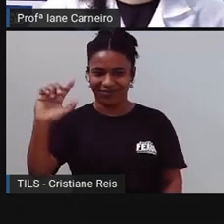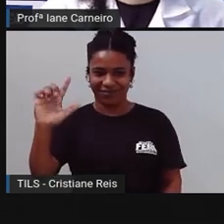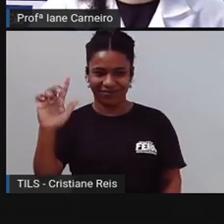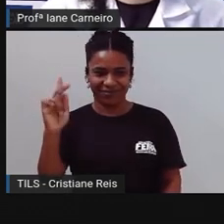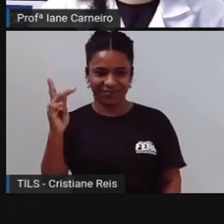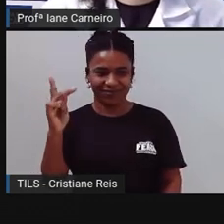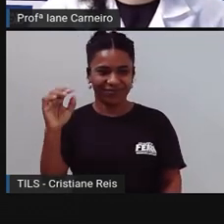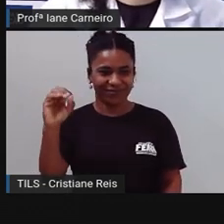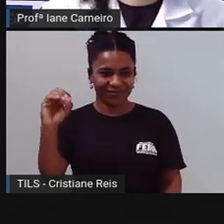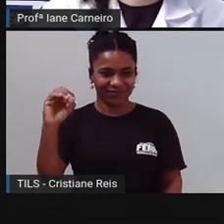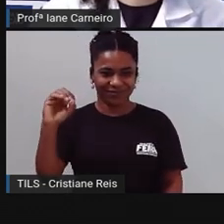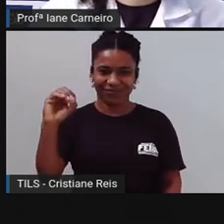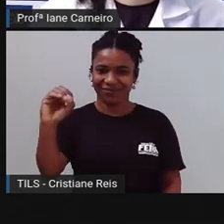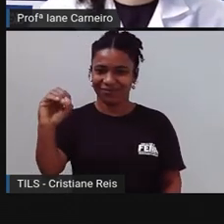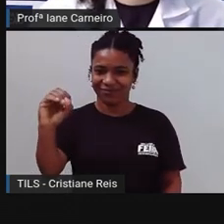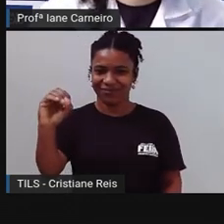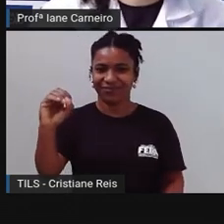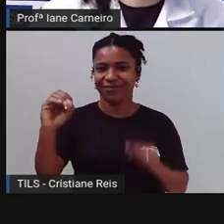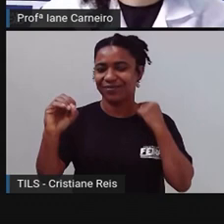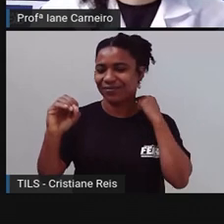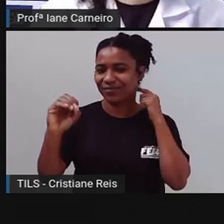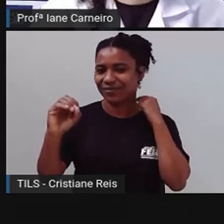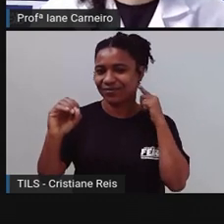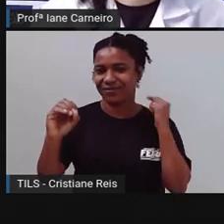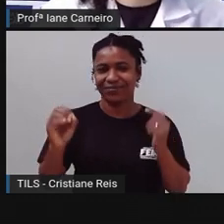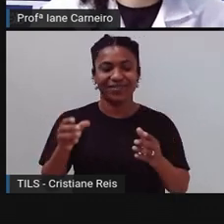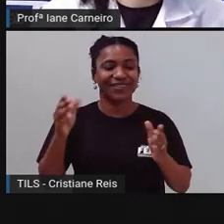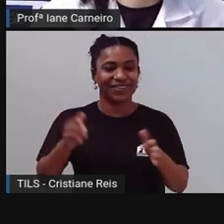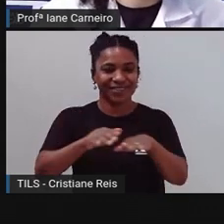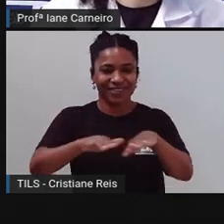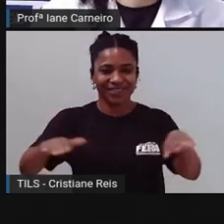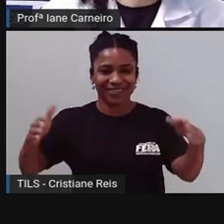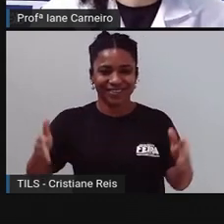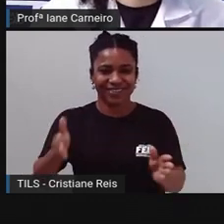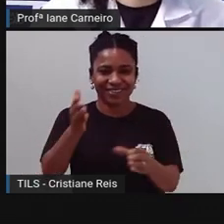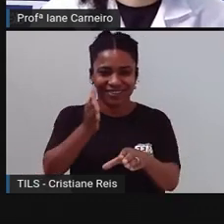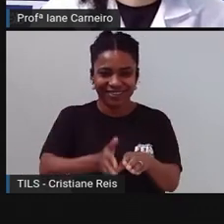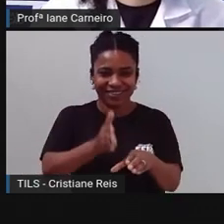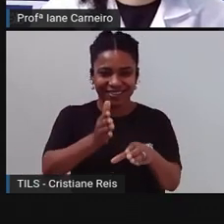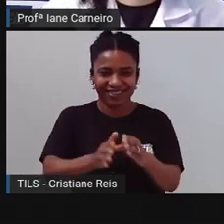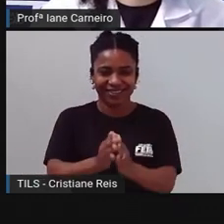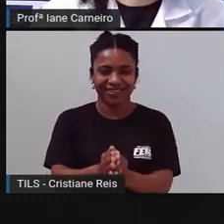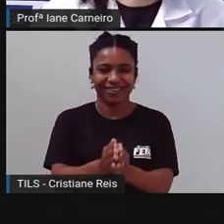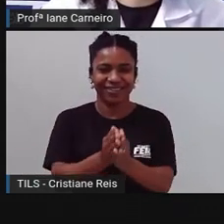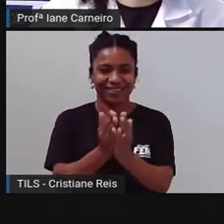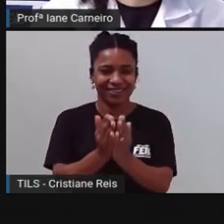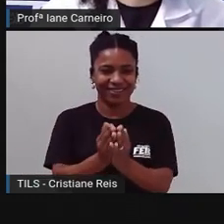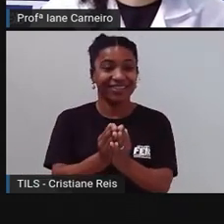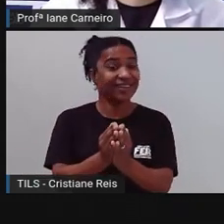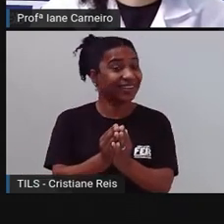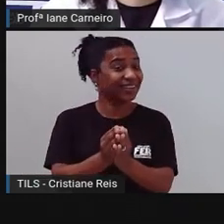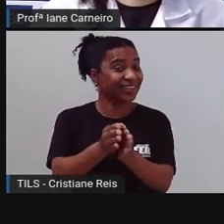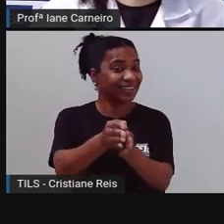O que é que a coloca na mesa? Corta, mas não é faca. É o? Vamos tentar ver.